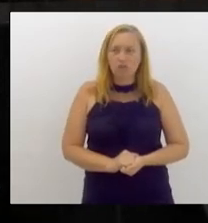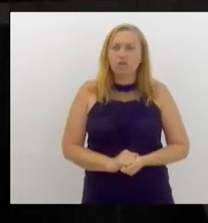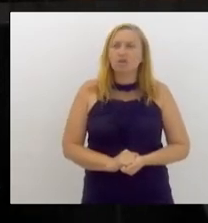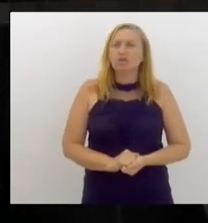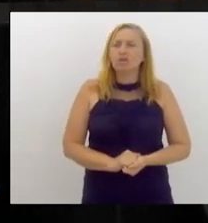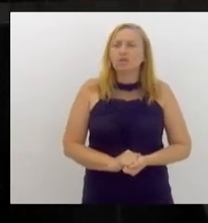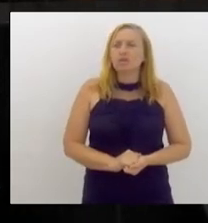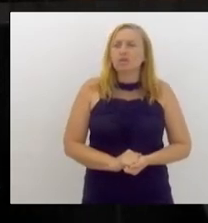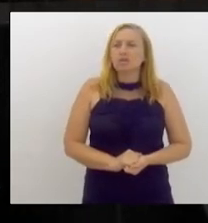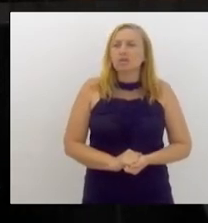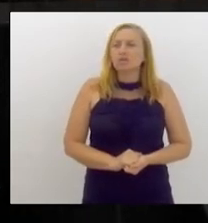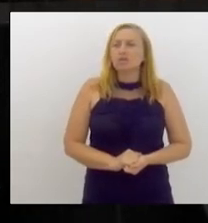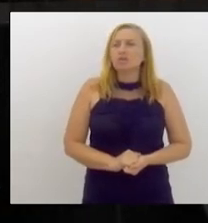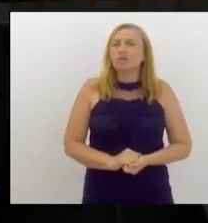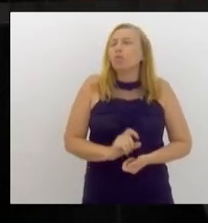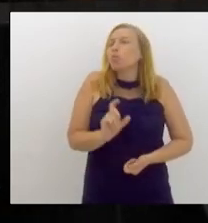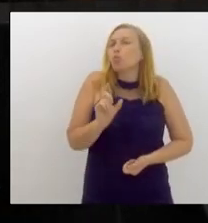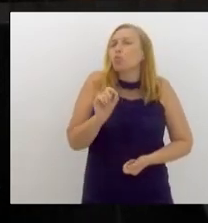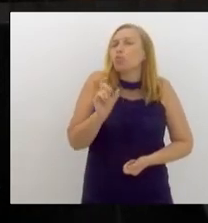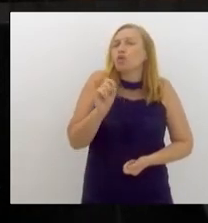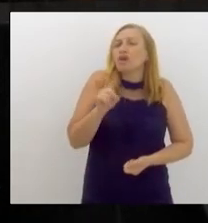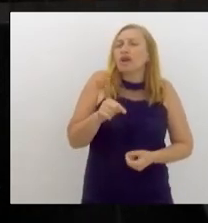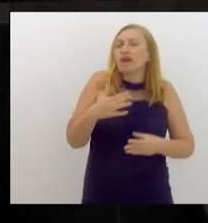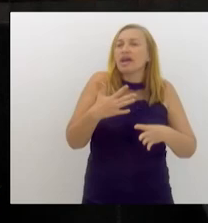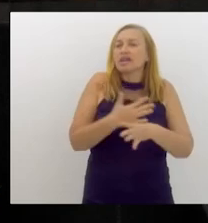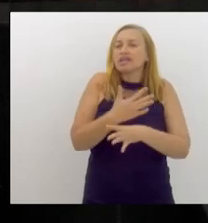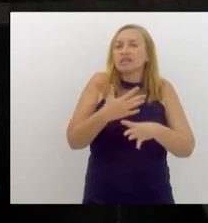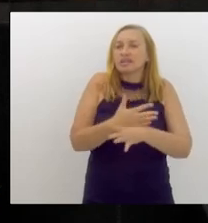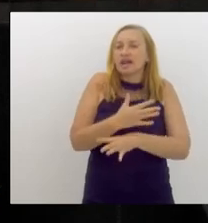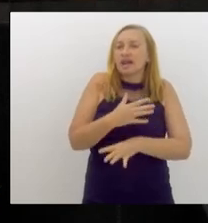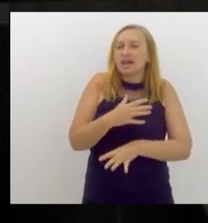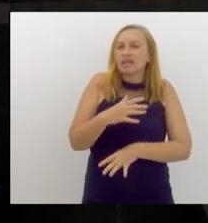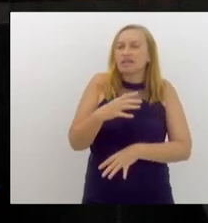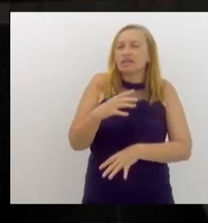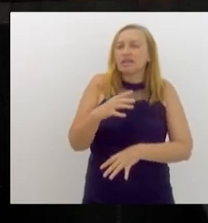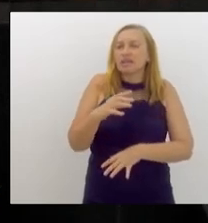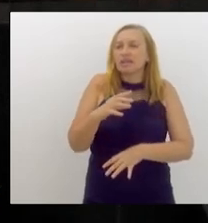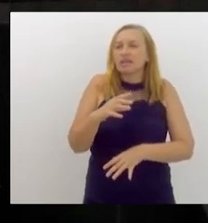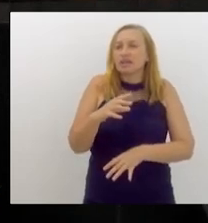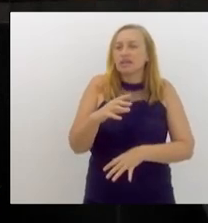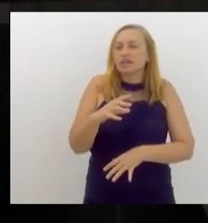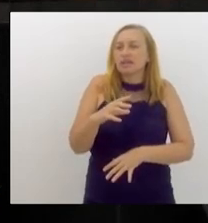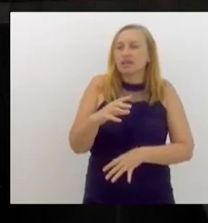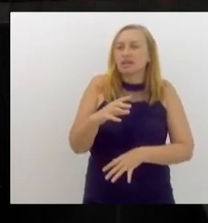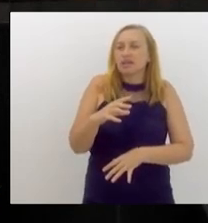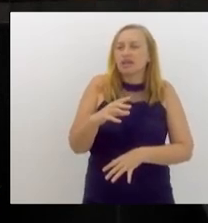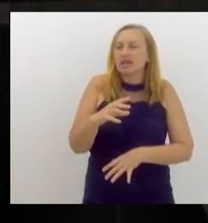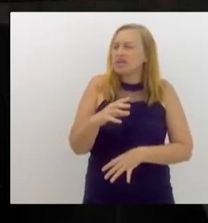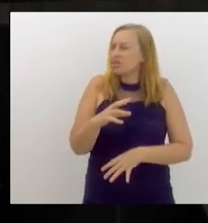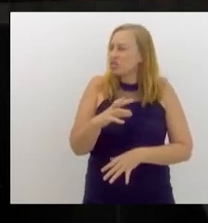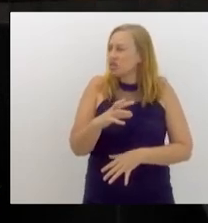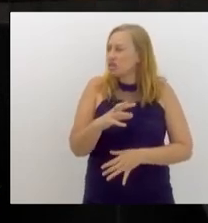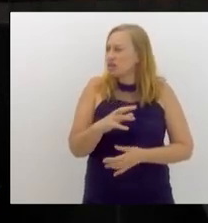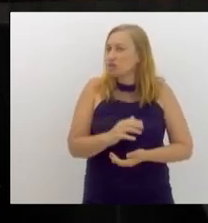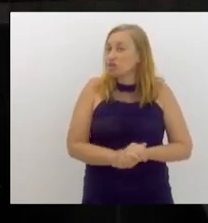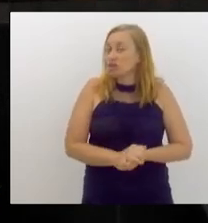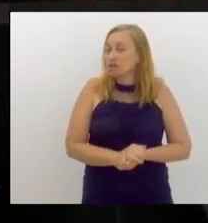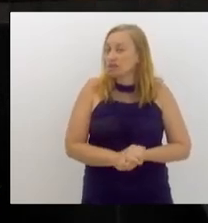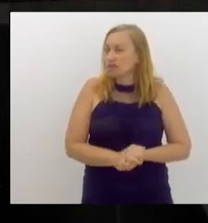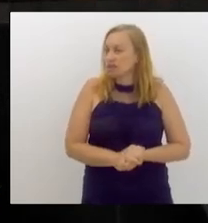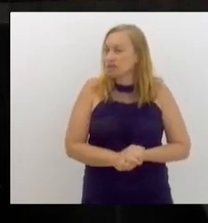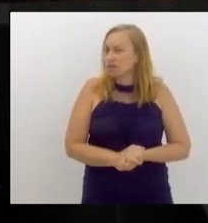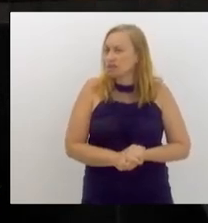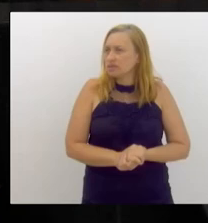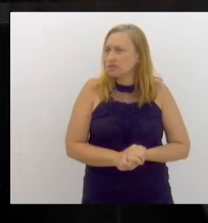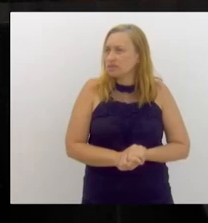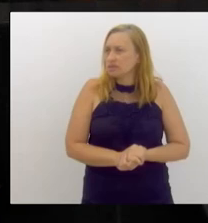polo. O que é cidade resiliente ou resistente? Eu gosto mais do resistente ou não. Vamos para a